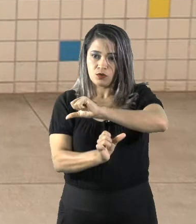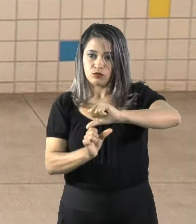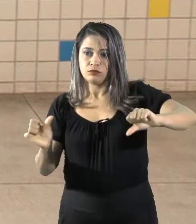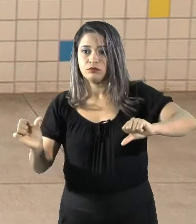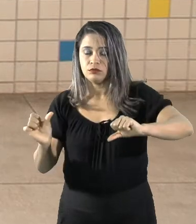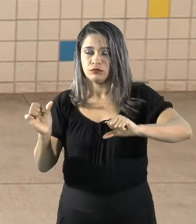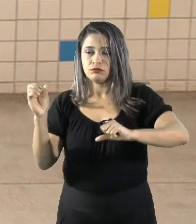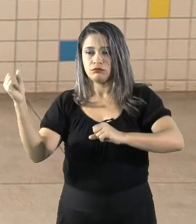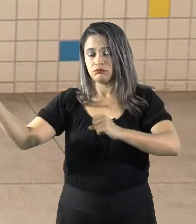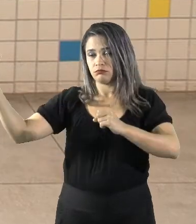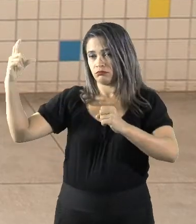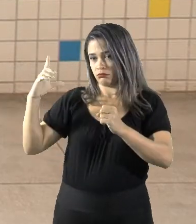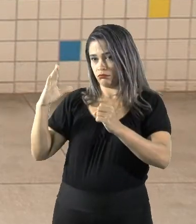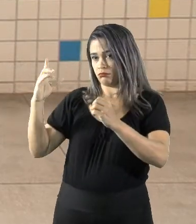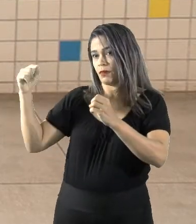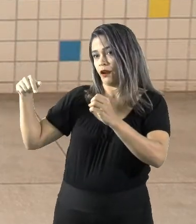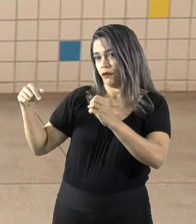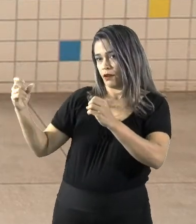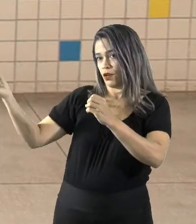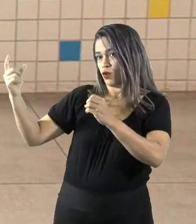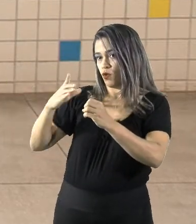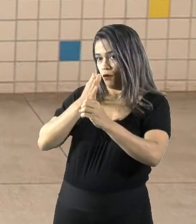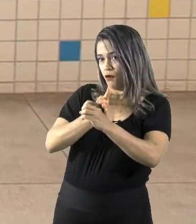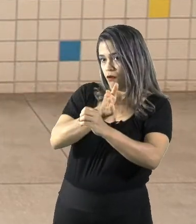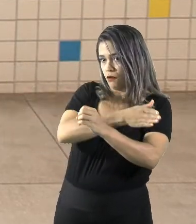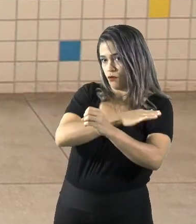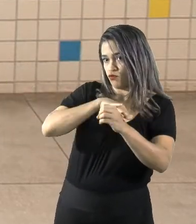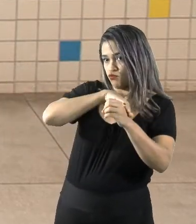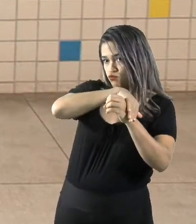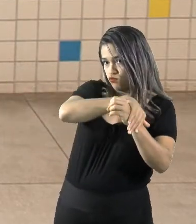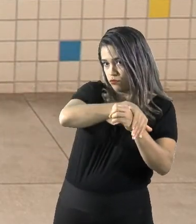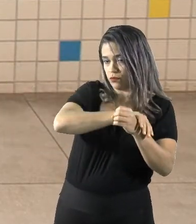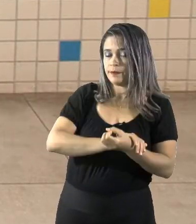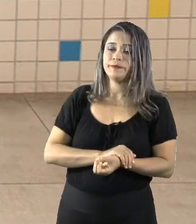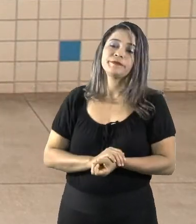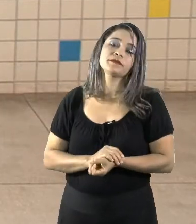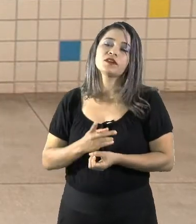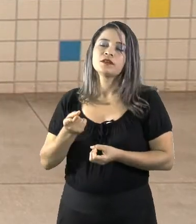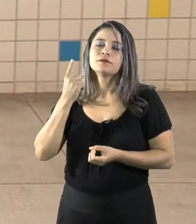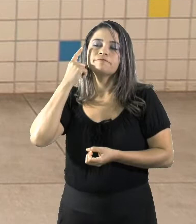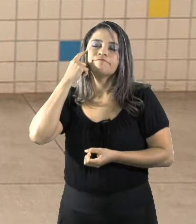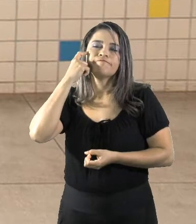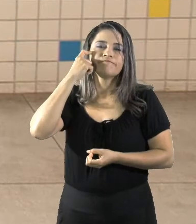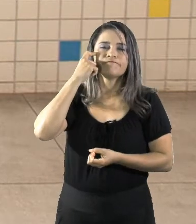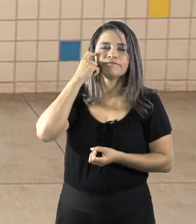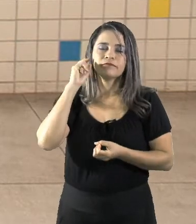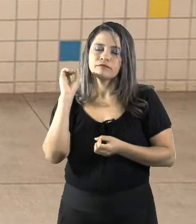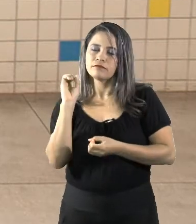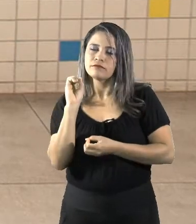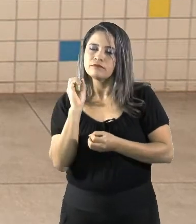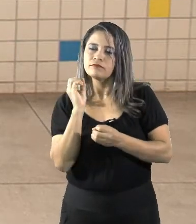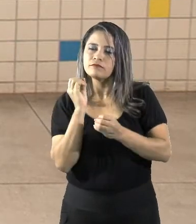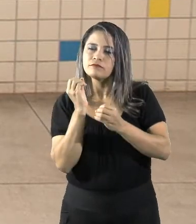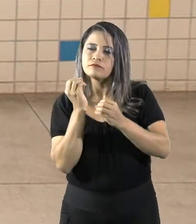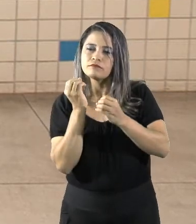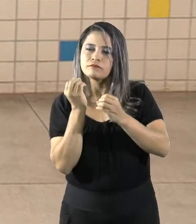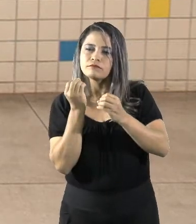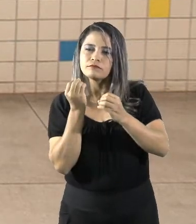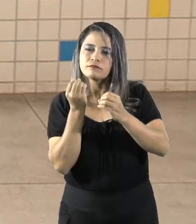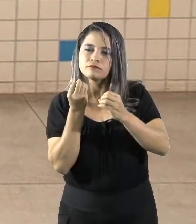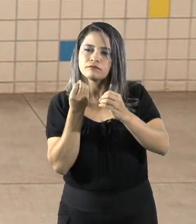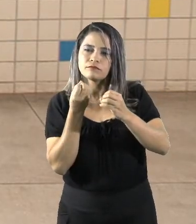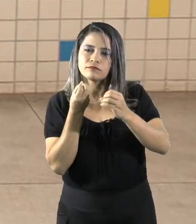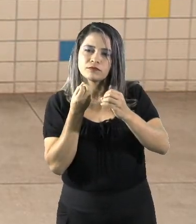solar. Então, lá é noite. Então, quando nós pensamos em rotação da Terra, em questão de 24